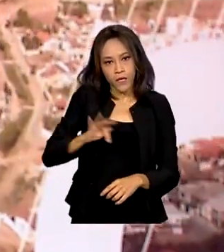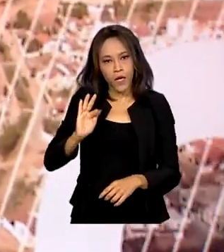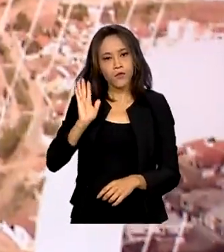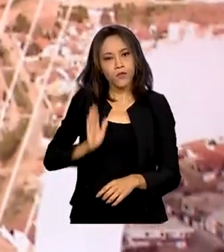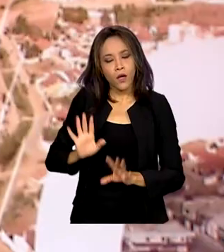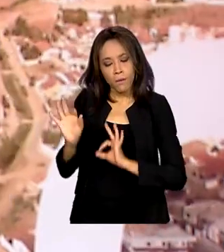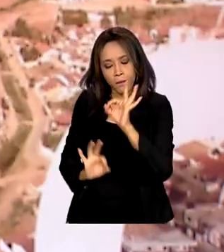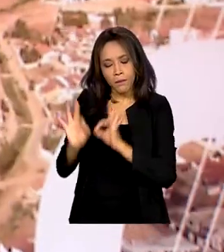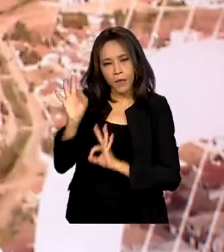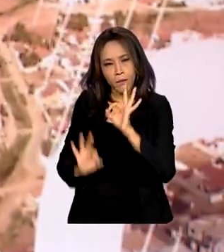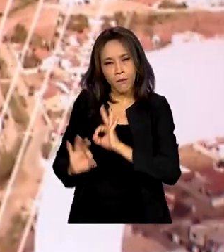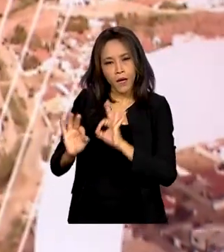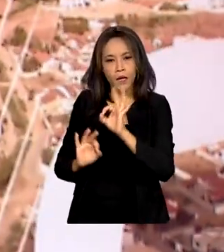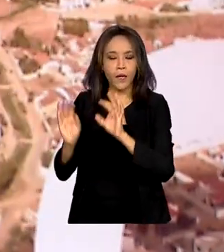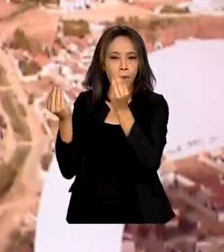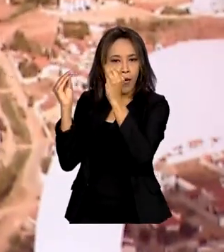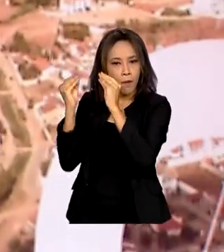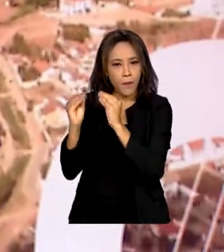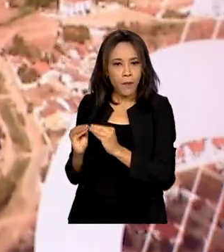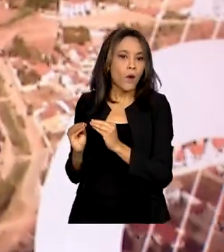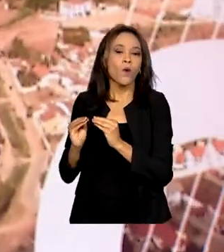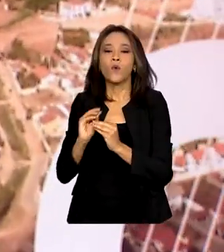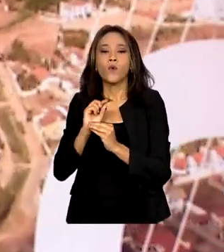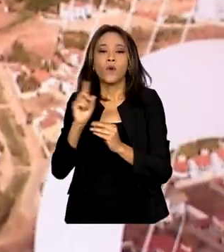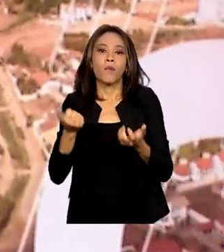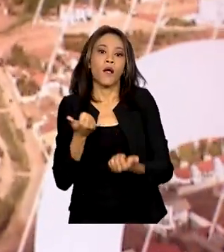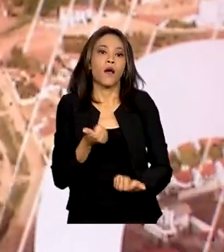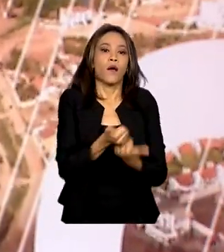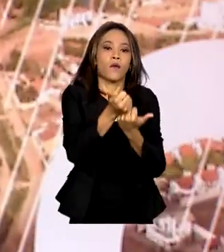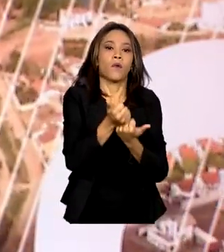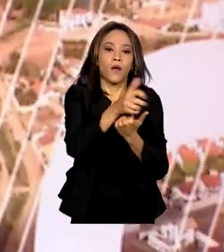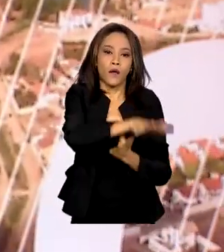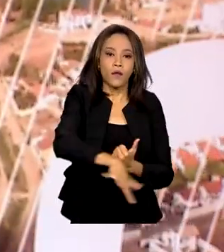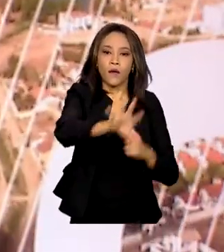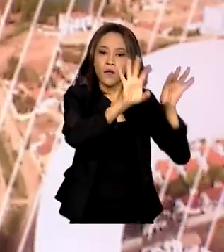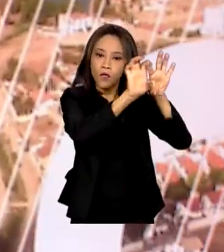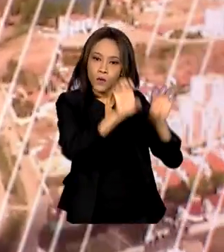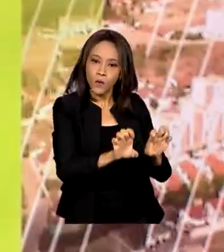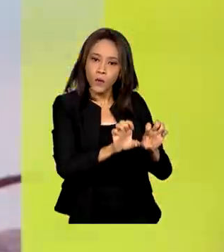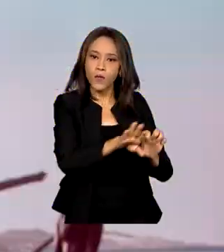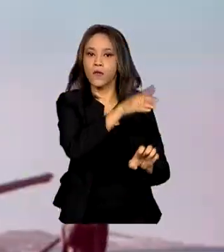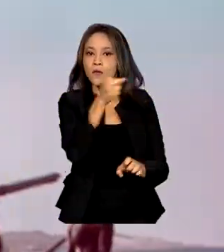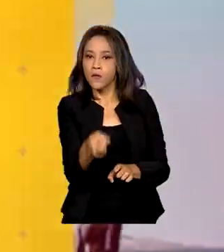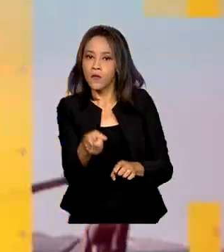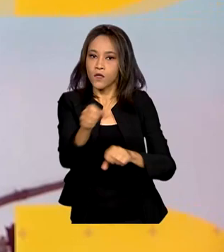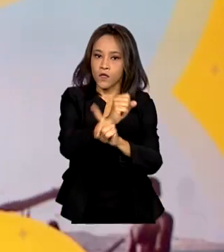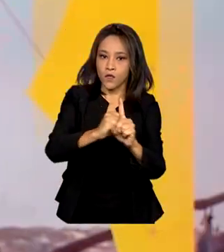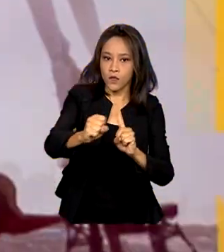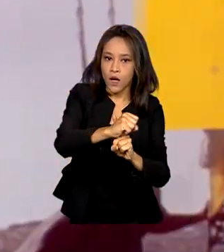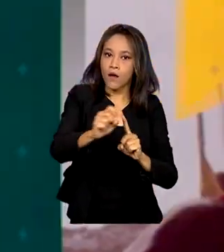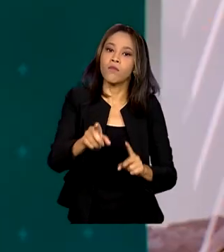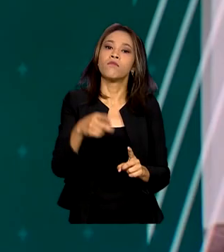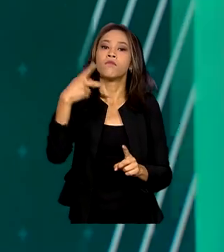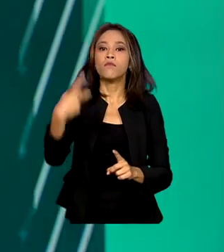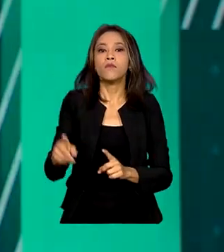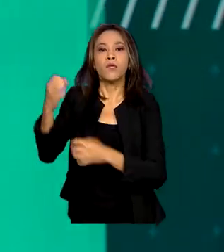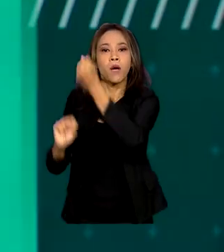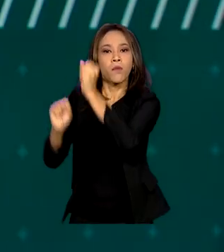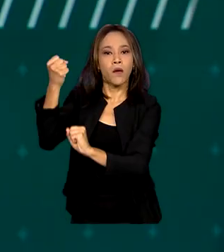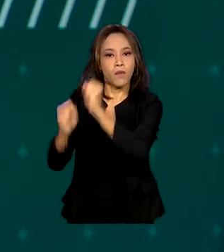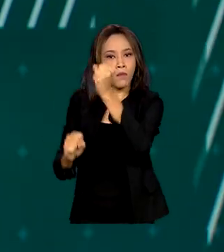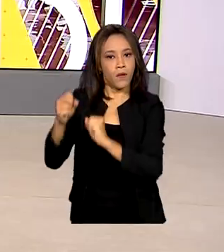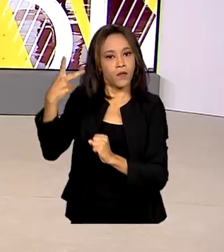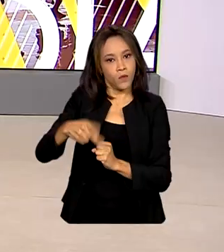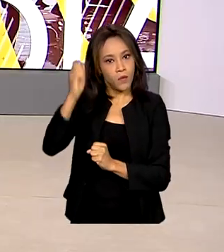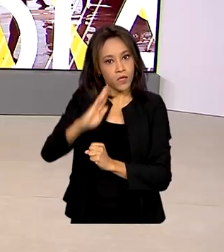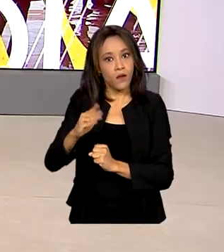investimentos para atender as áreas de infraestrutura social e produtiva do país. A expectativa é de que ele seja lançado em